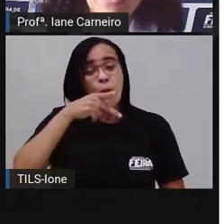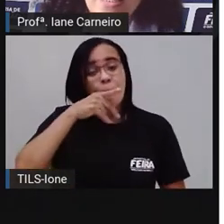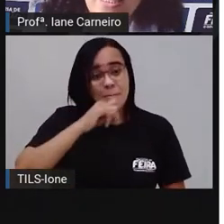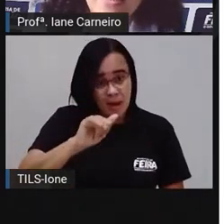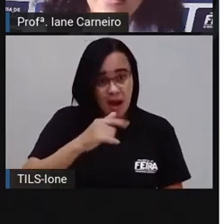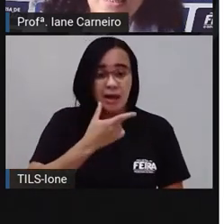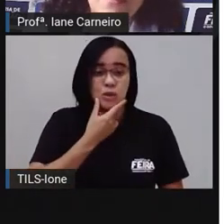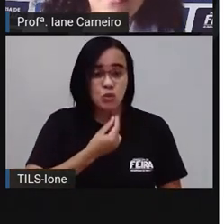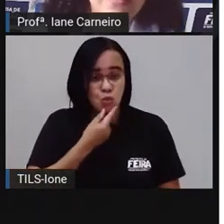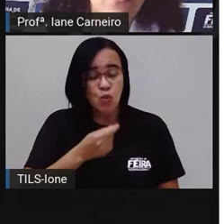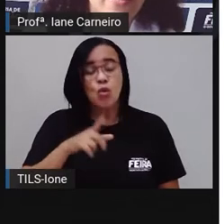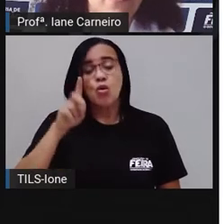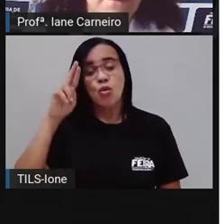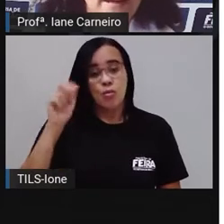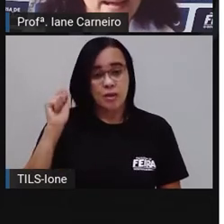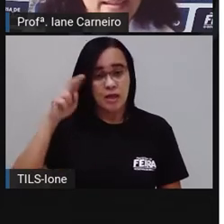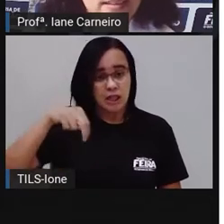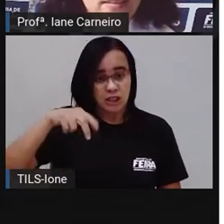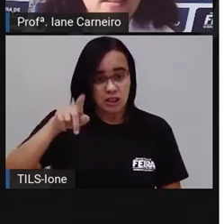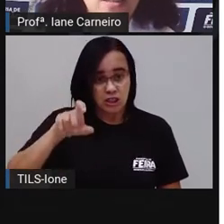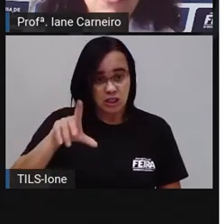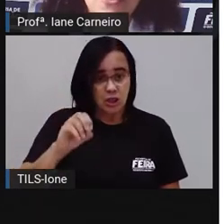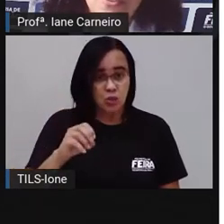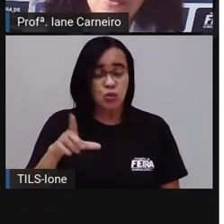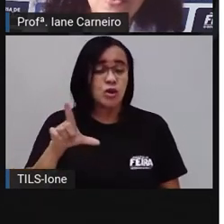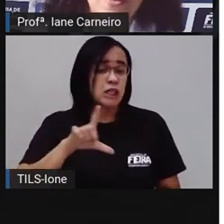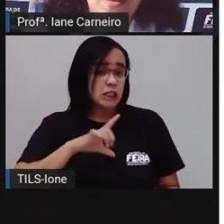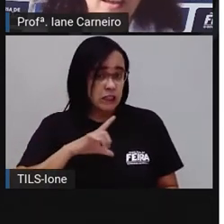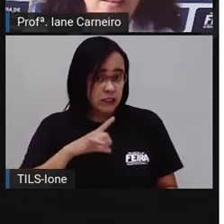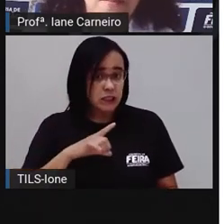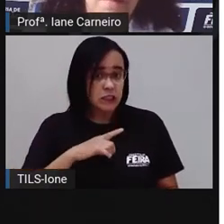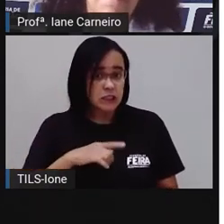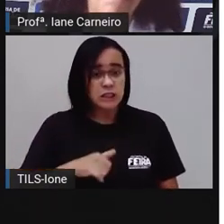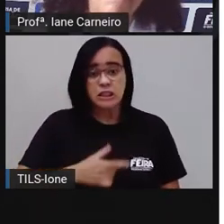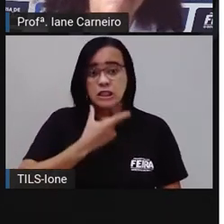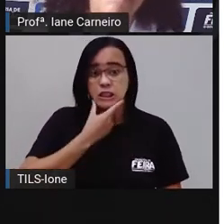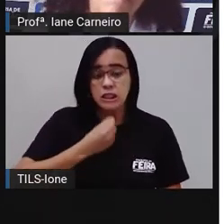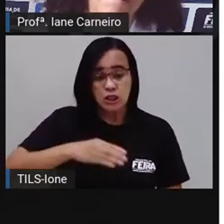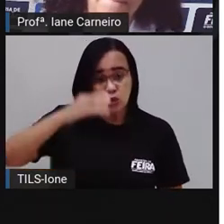que naquele tempo não eram pai nem tios de ninguém.